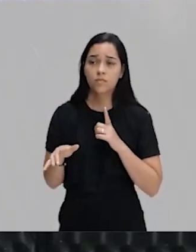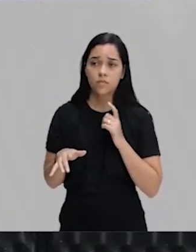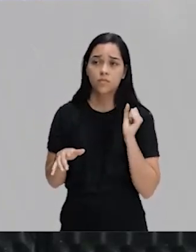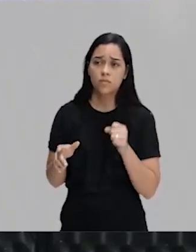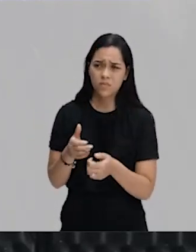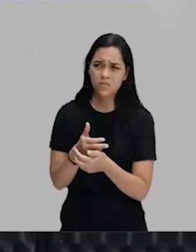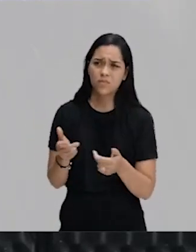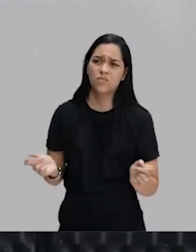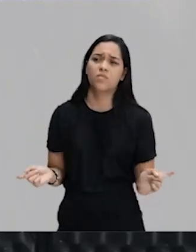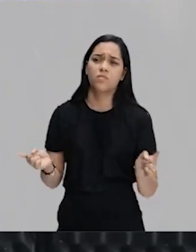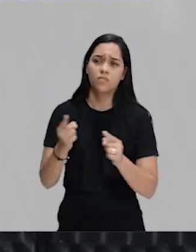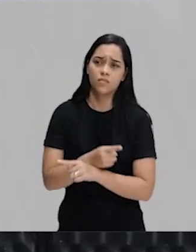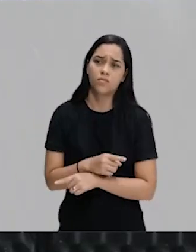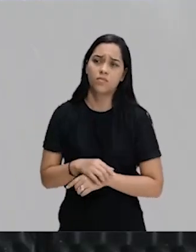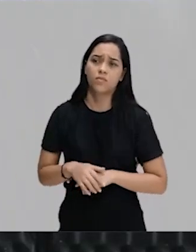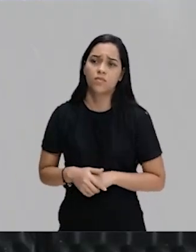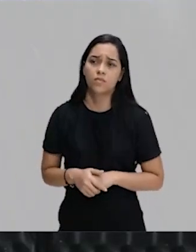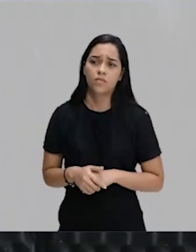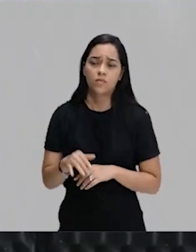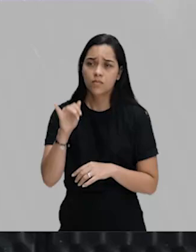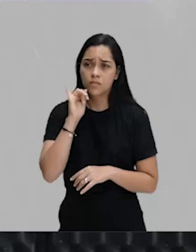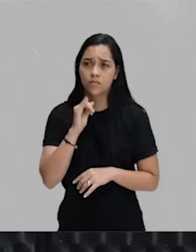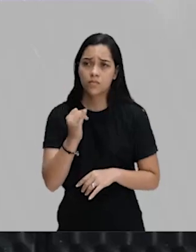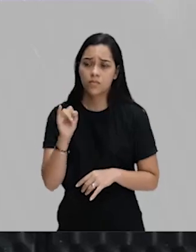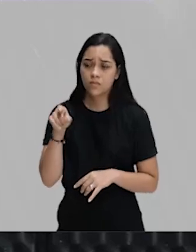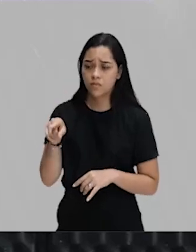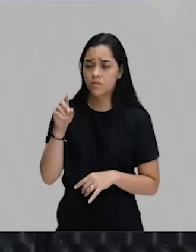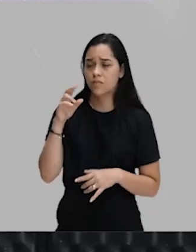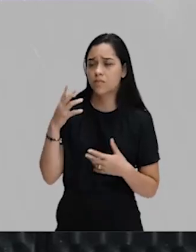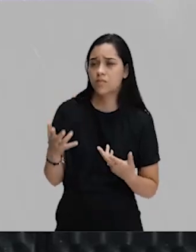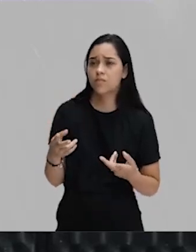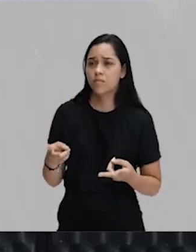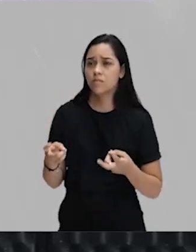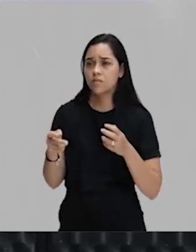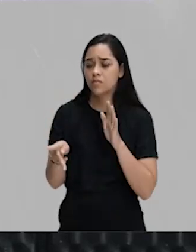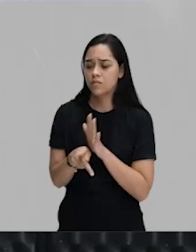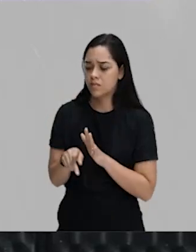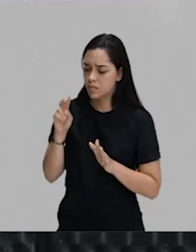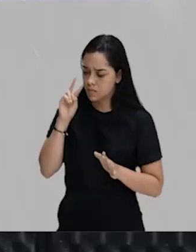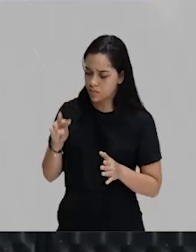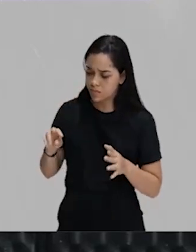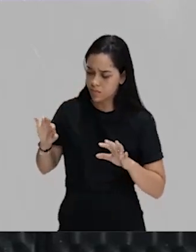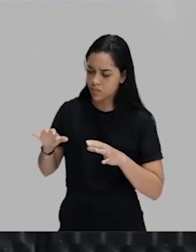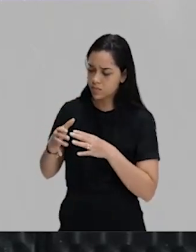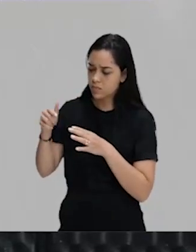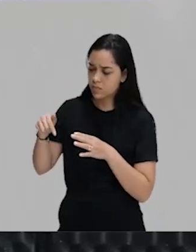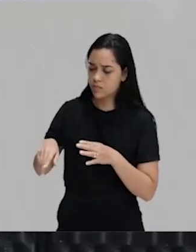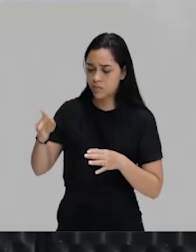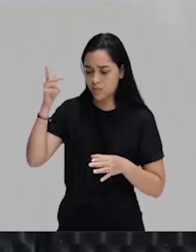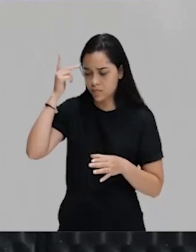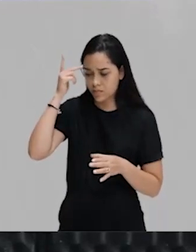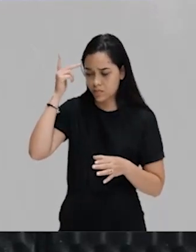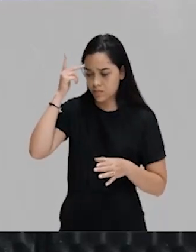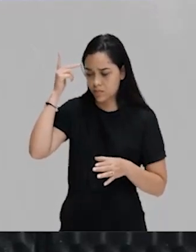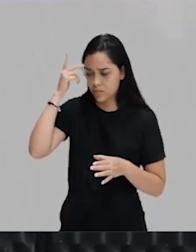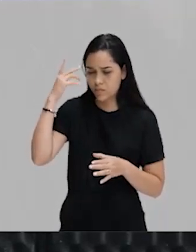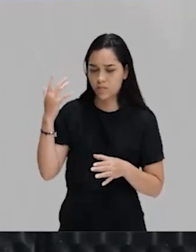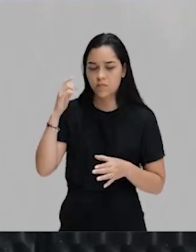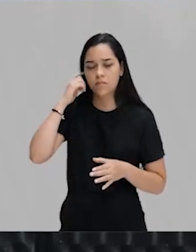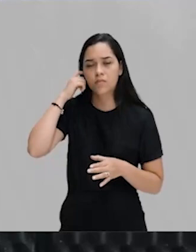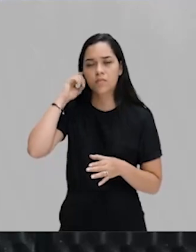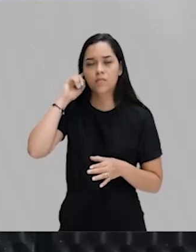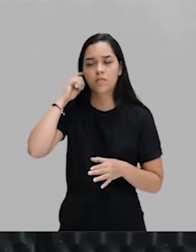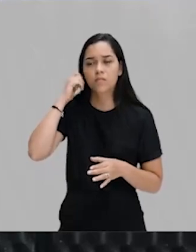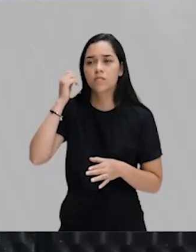série de contradições. por exemplo, se você olhar para os republicanos de São Paulo, a